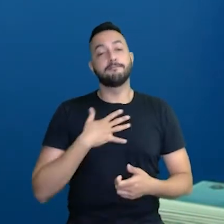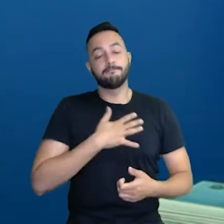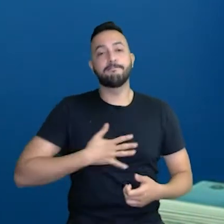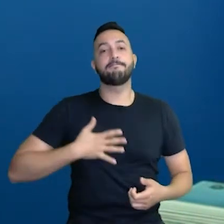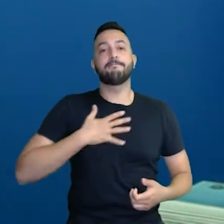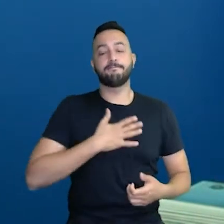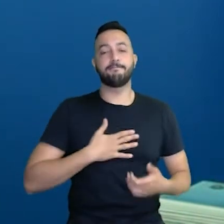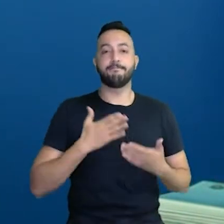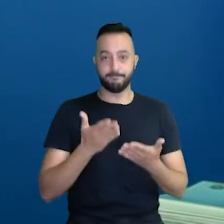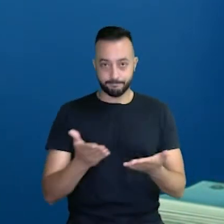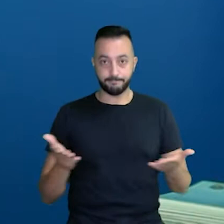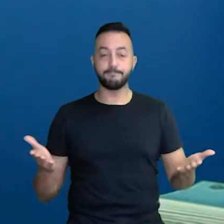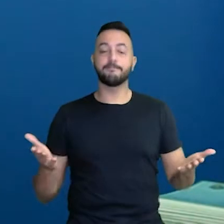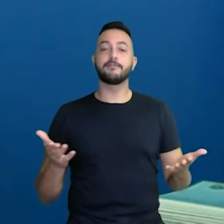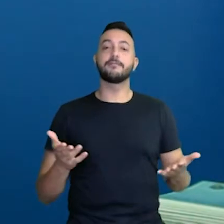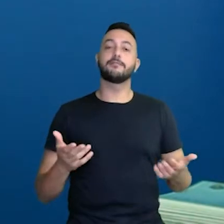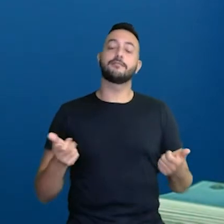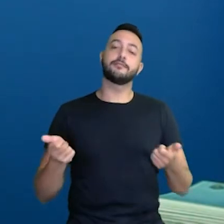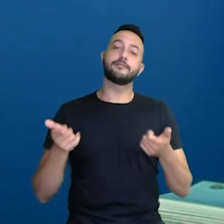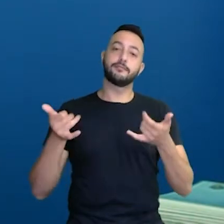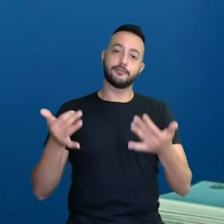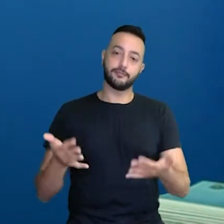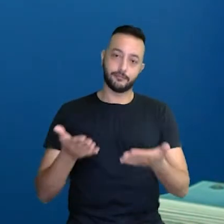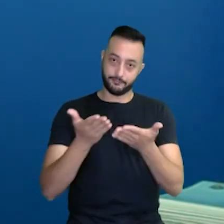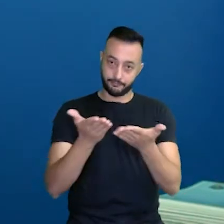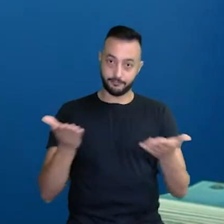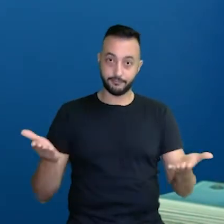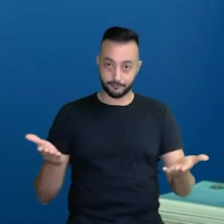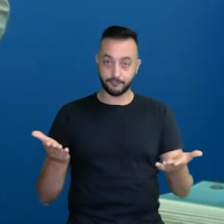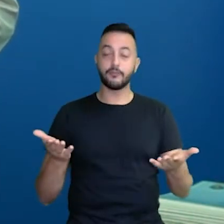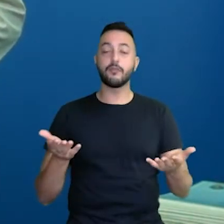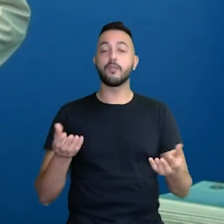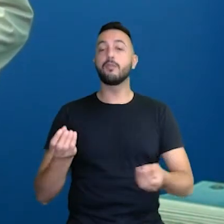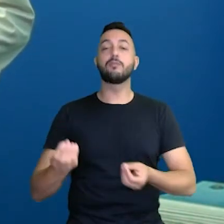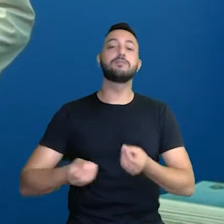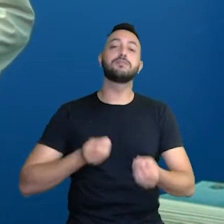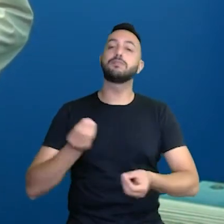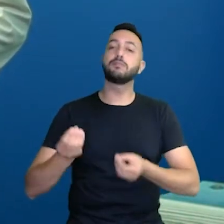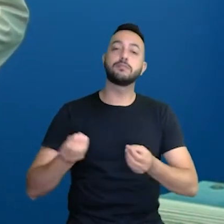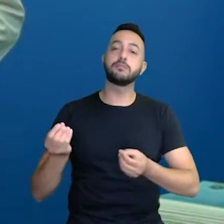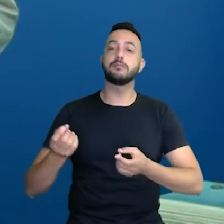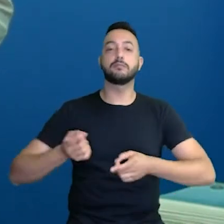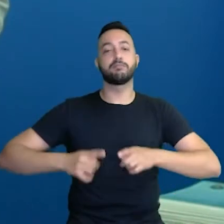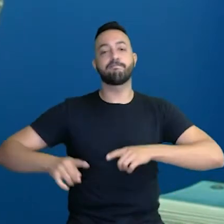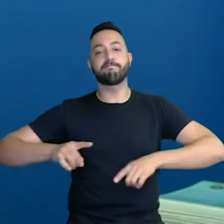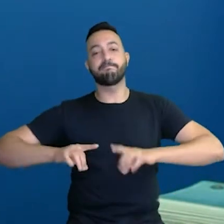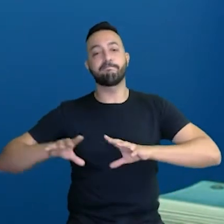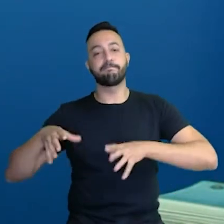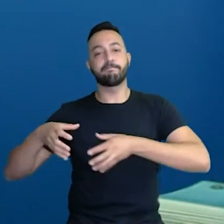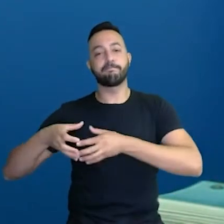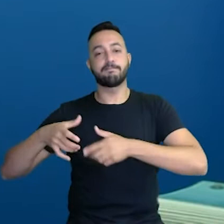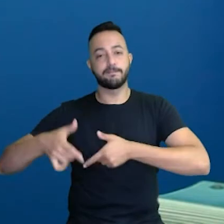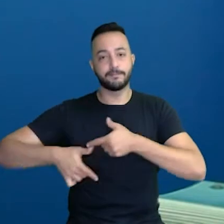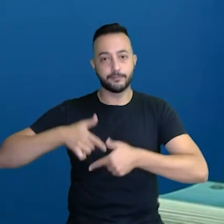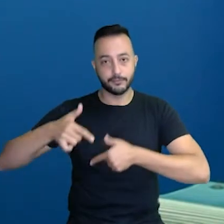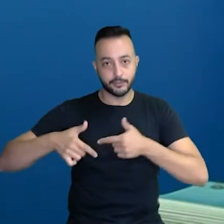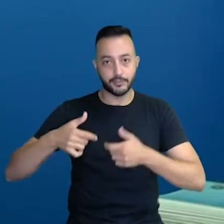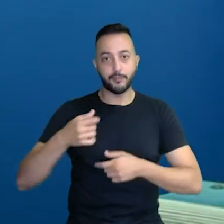prazer estar aqui para falar para vocês um pouco da nossa gestão nesse semestre,